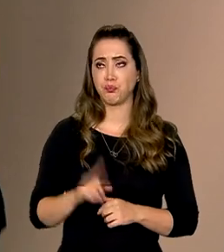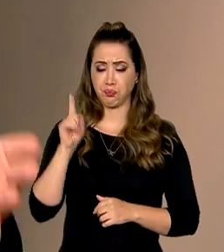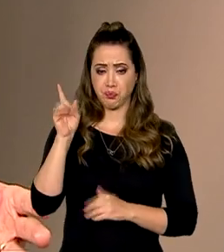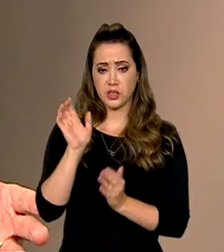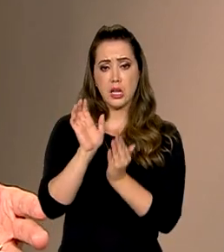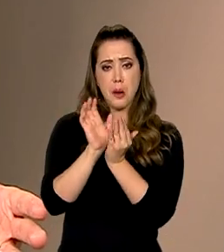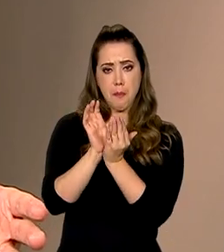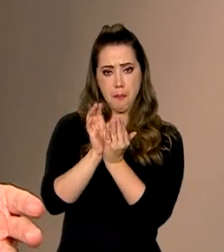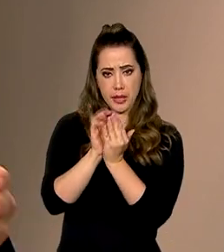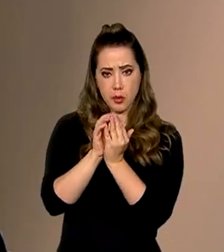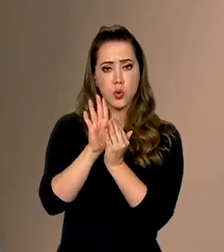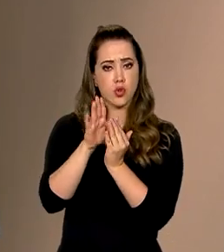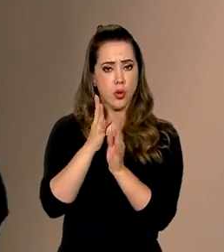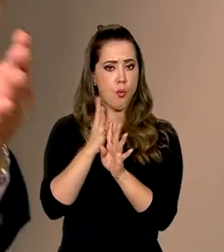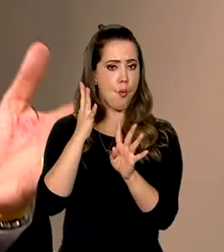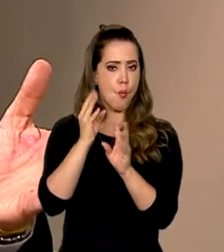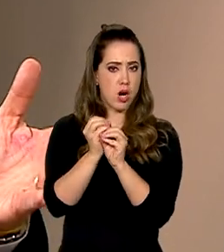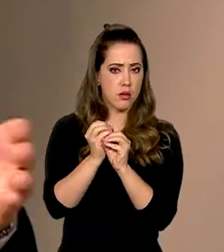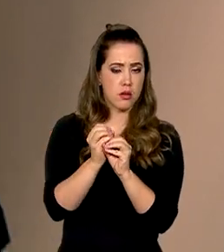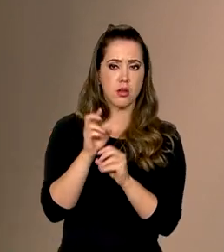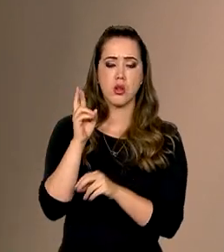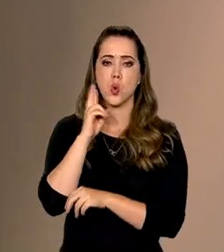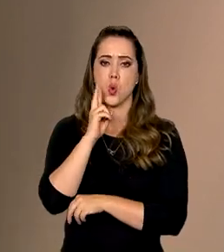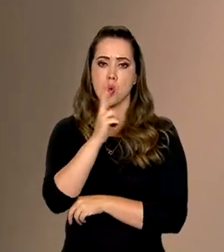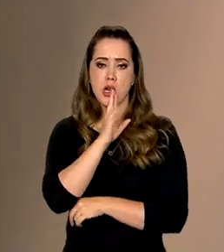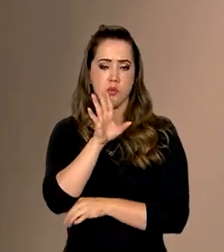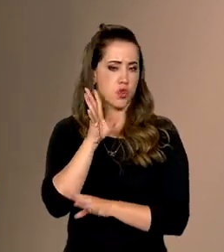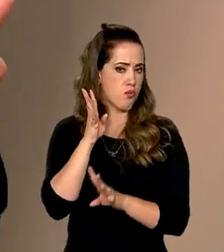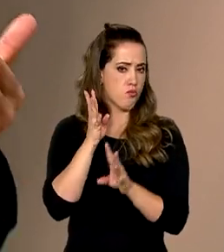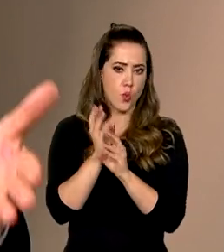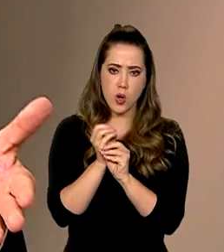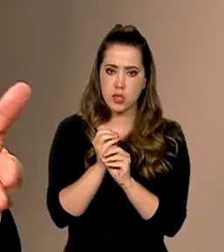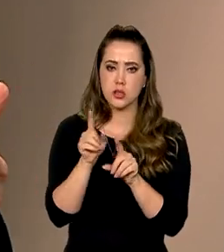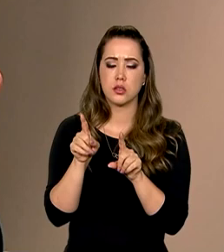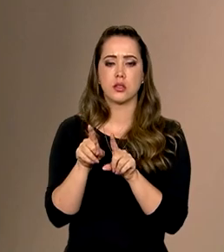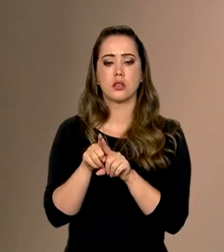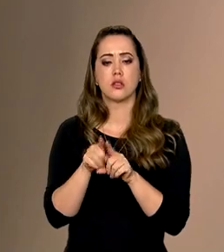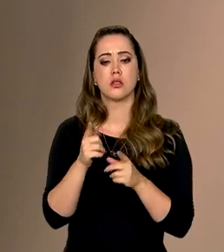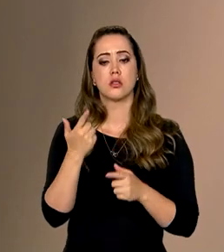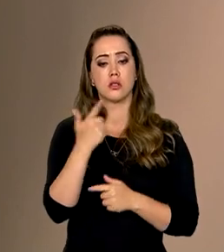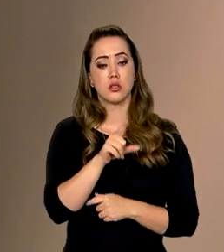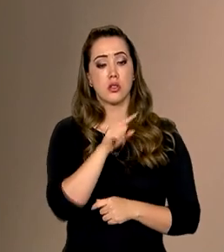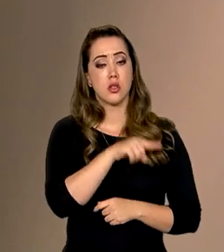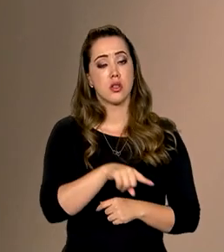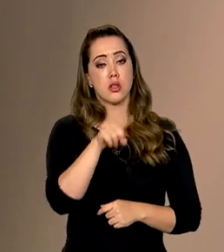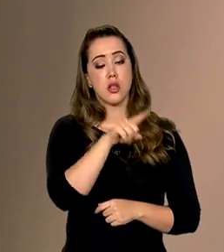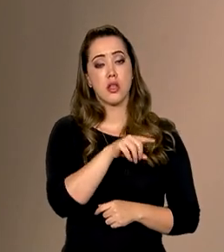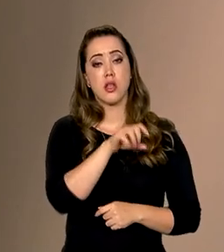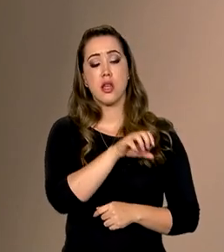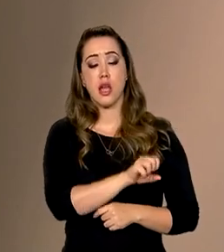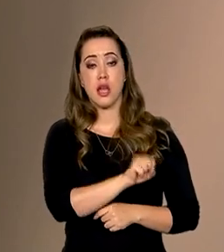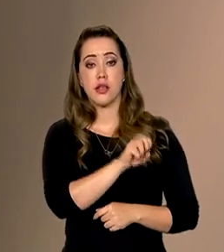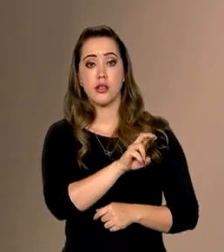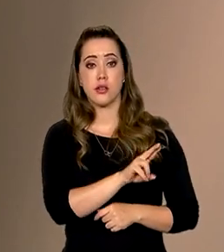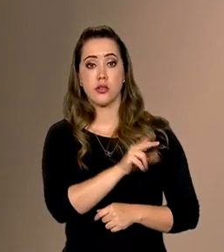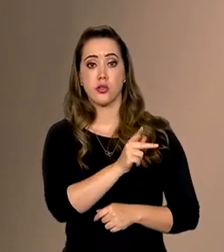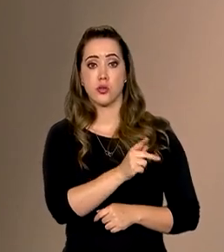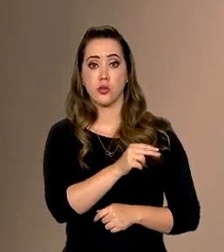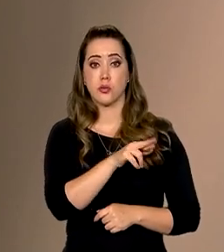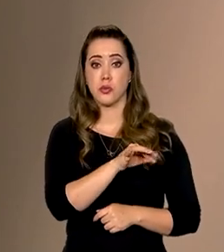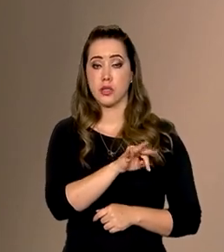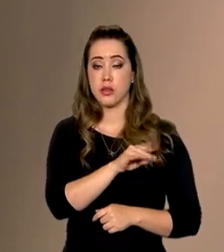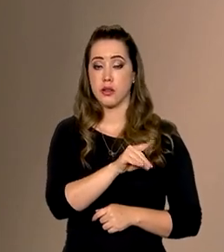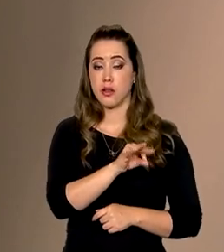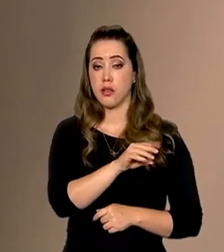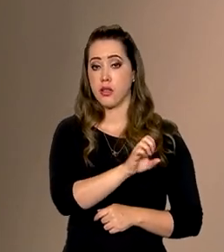nós já zeramos a fila em Pernambuco, Roraima, nós já zeramos a fila em Roraima. E aí, os superintendentes estão nos dando um apoio